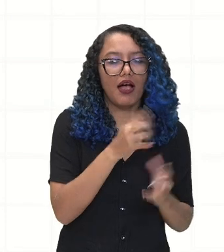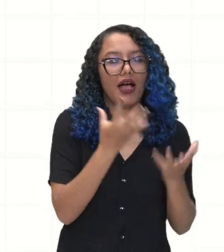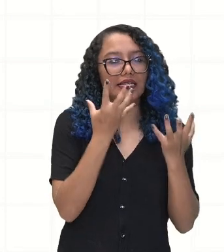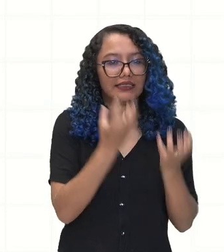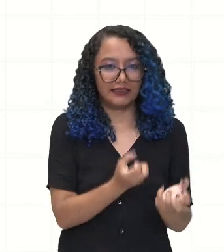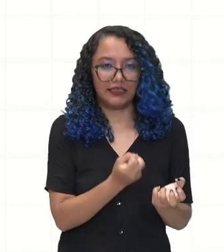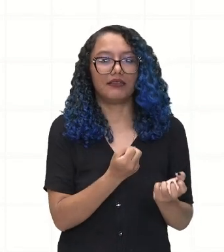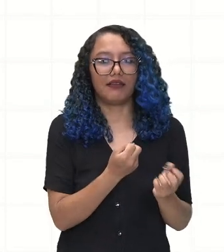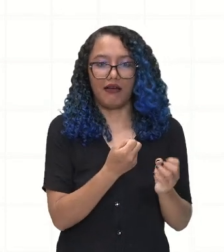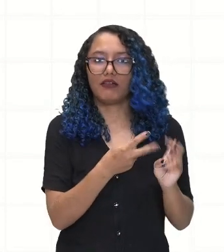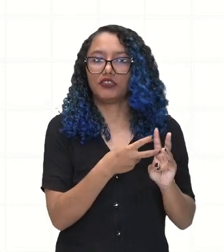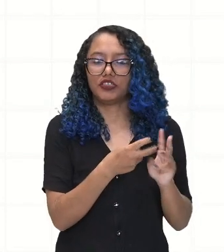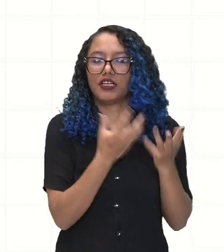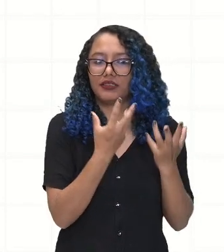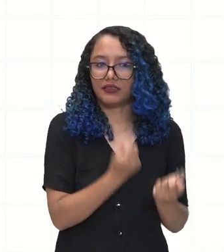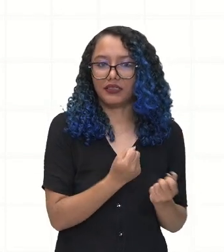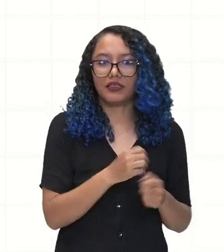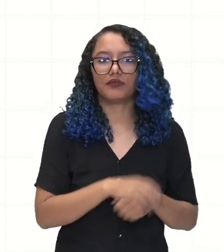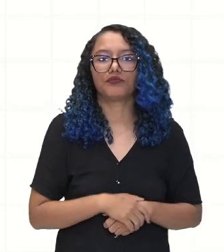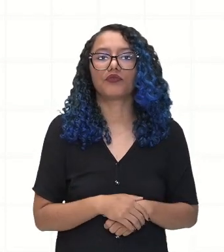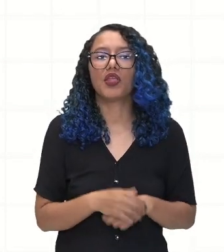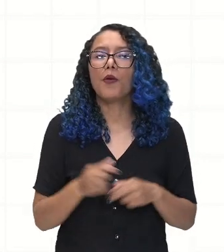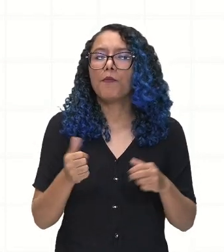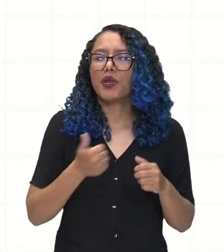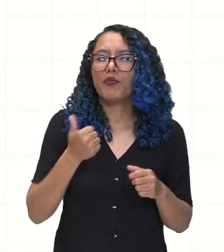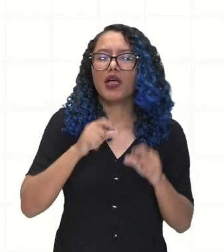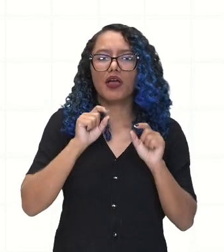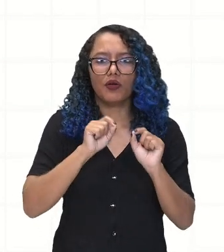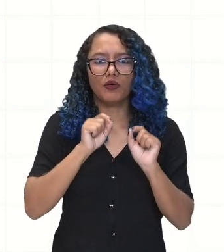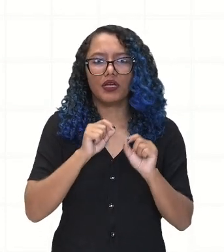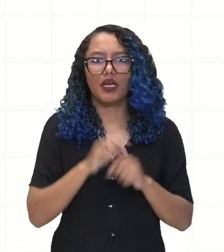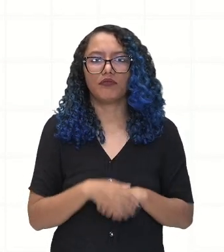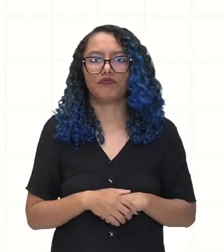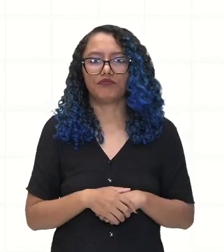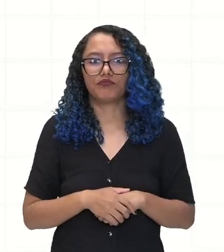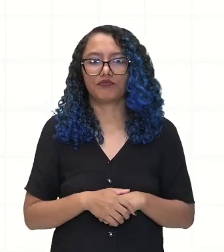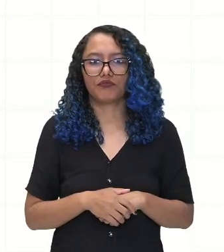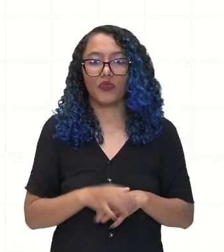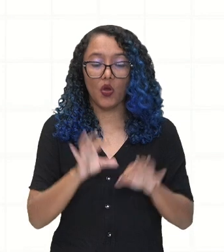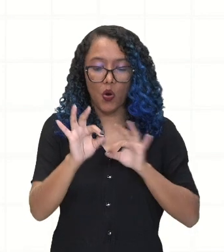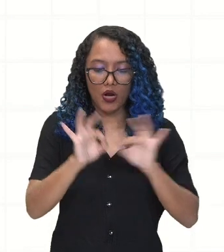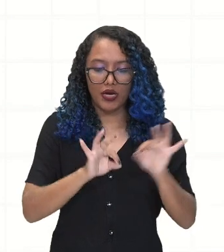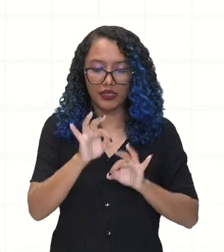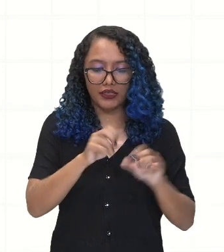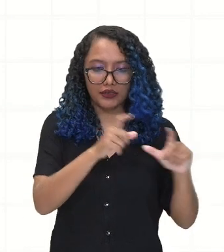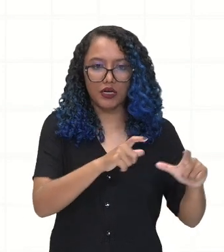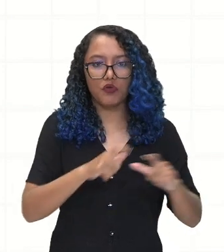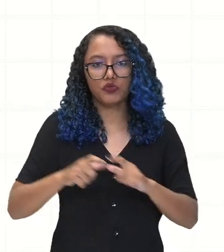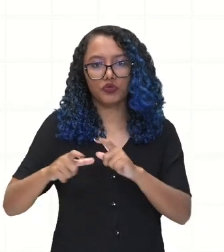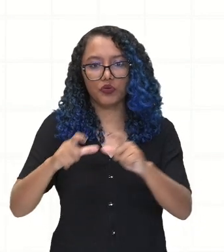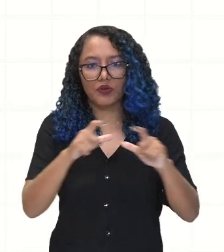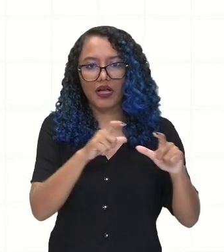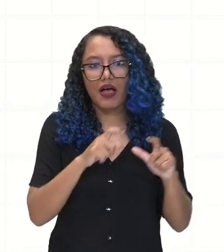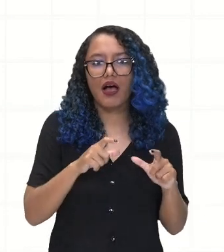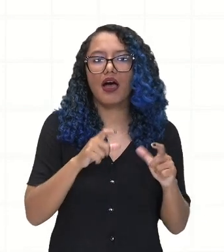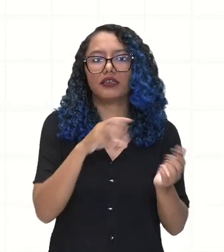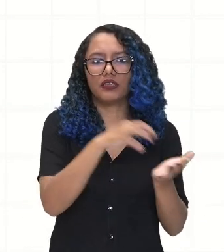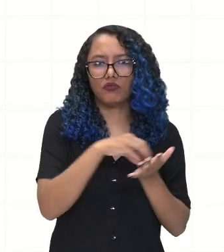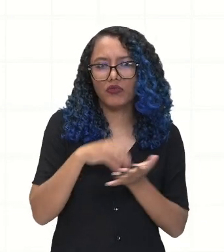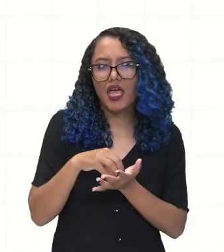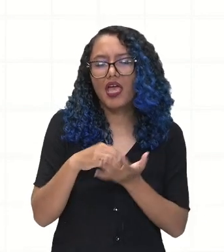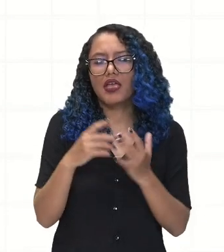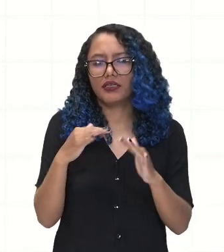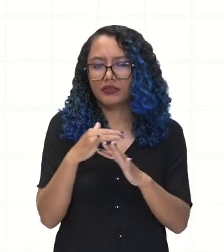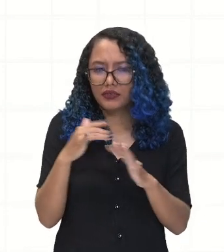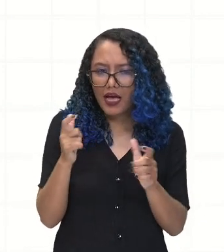de lugares estratégicos, como aldeias, vilas e lugares. Além disso, haverá